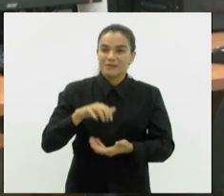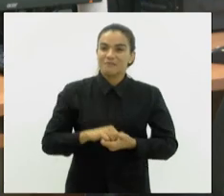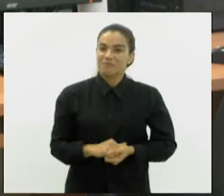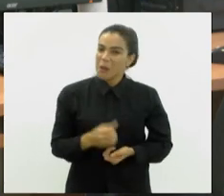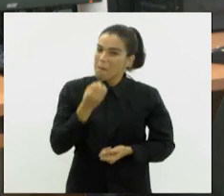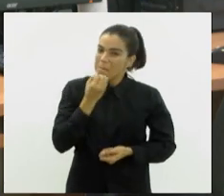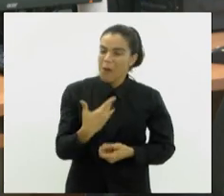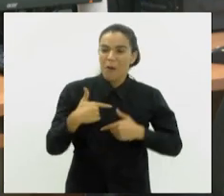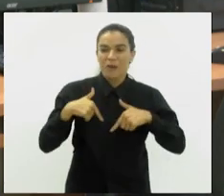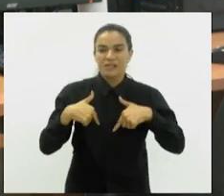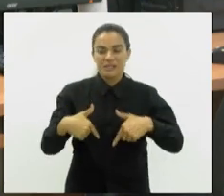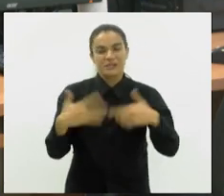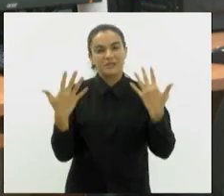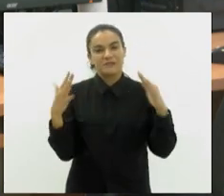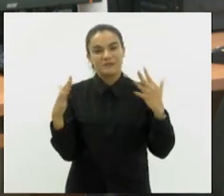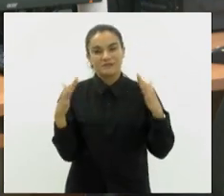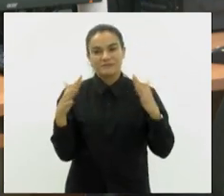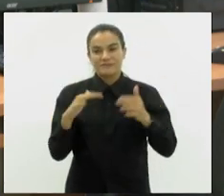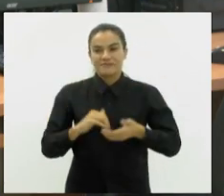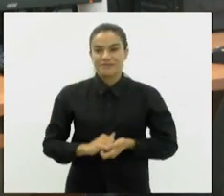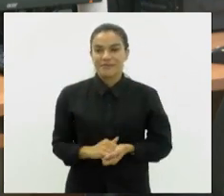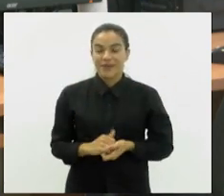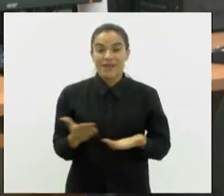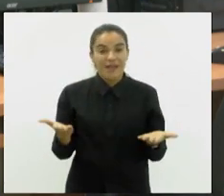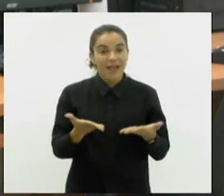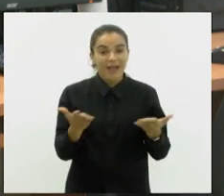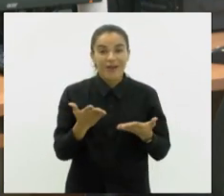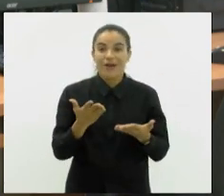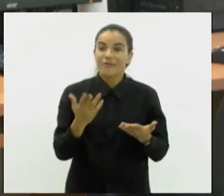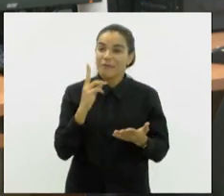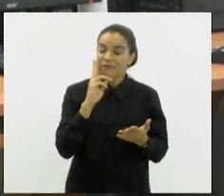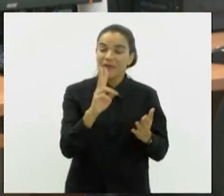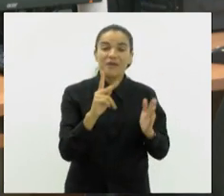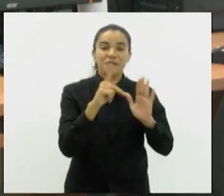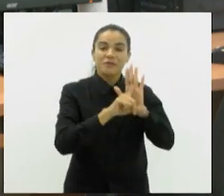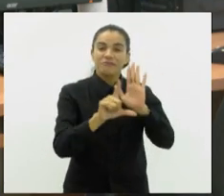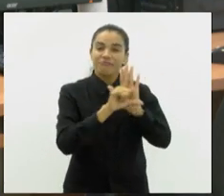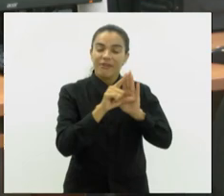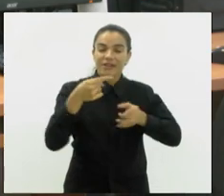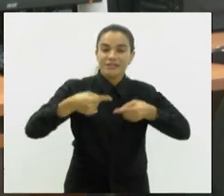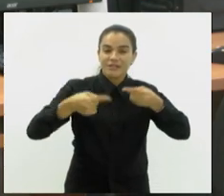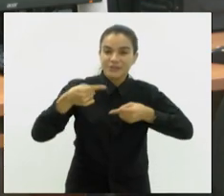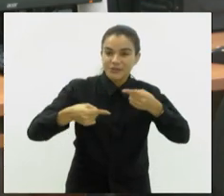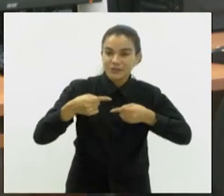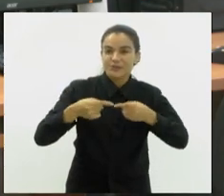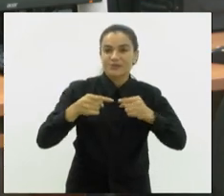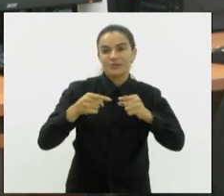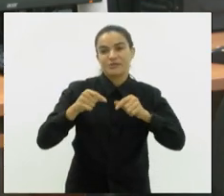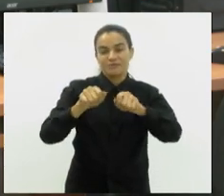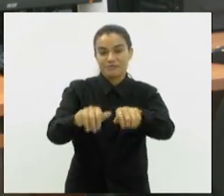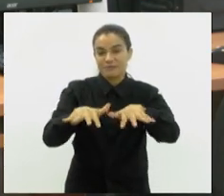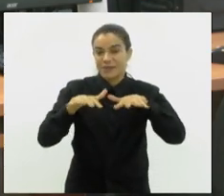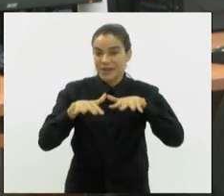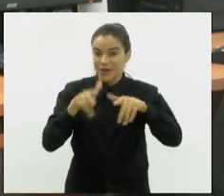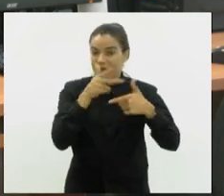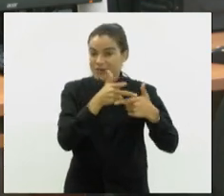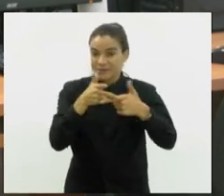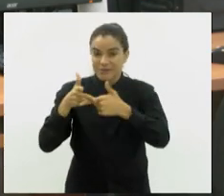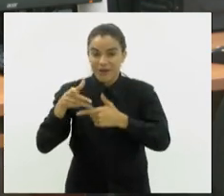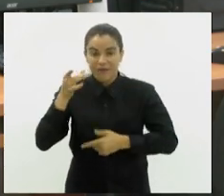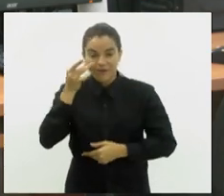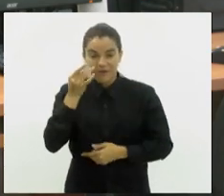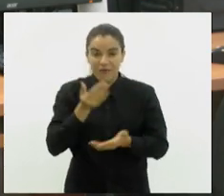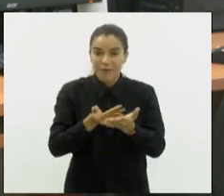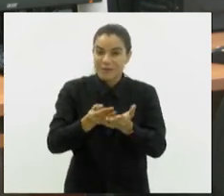Bela iniciativa. Parabéns. Bom, a gente vai ver agora os projetos que vão ser discutidos no Plenário da Alerje com transmissão ao vivo a